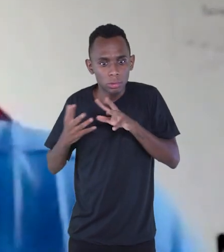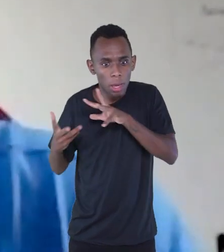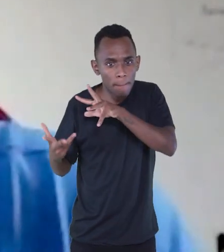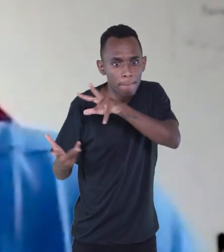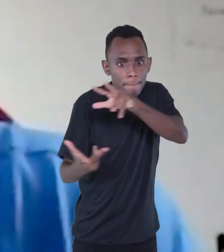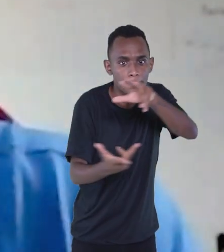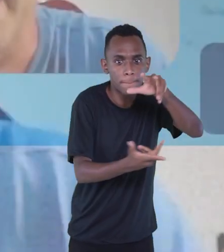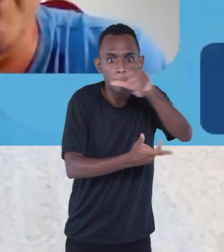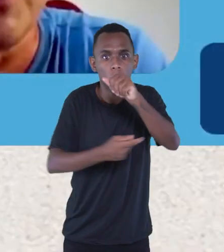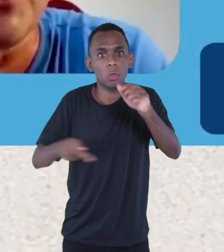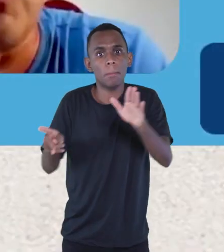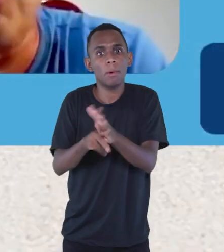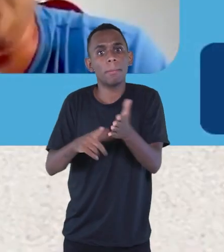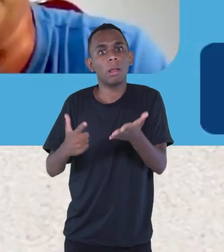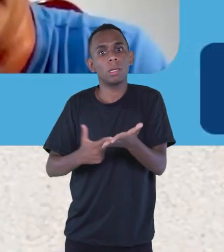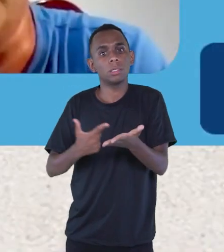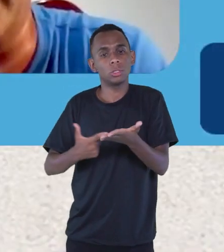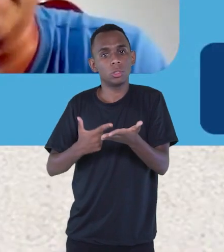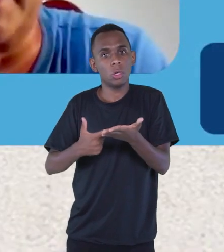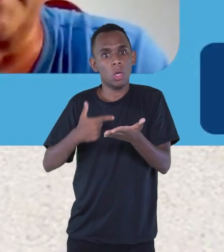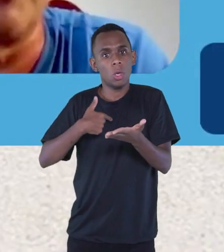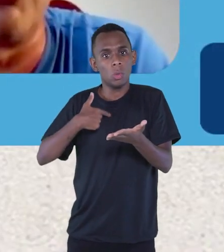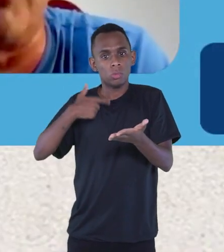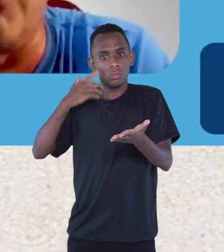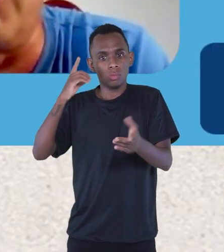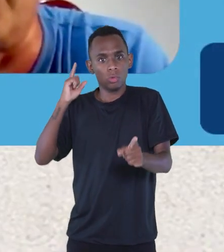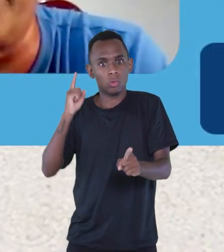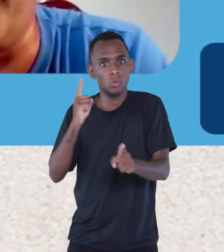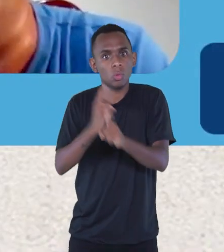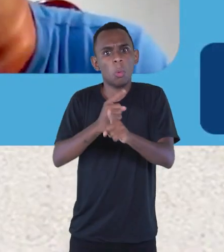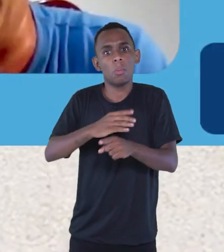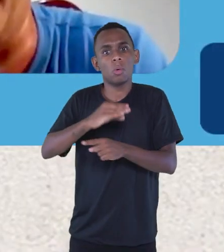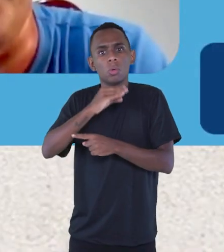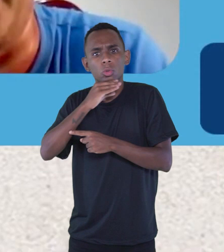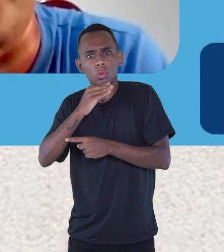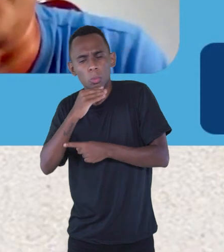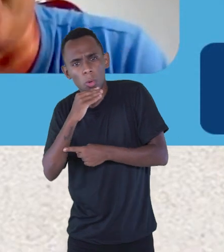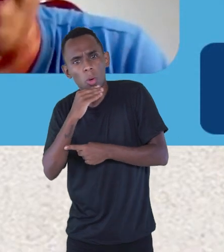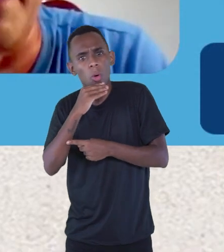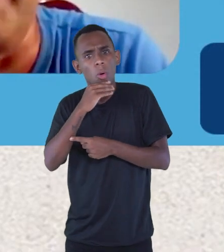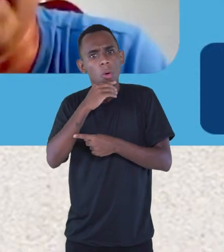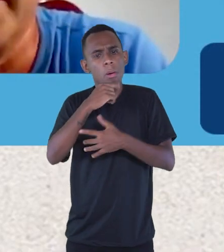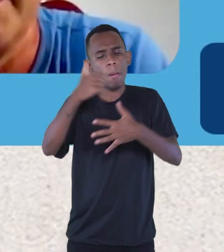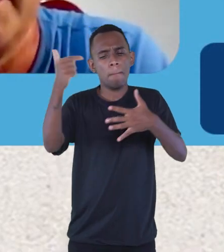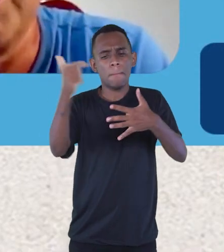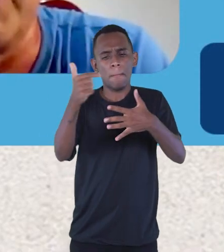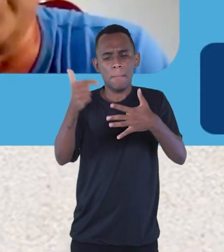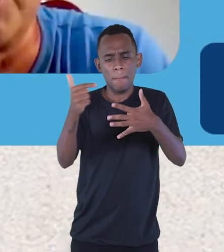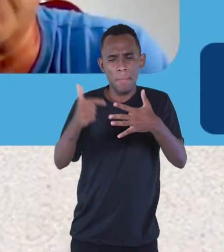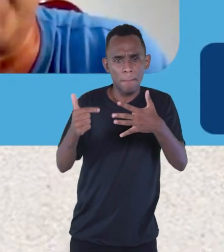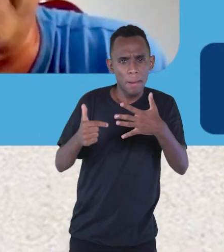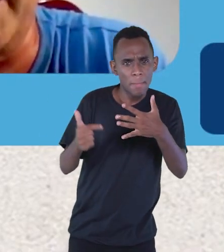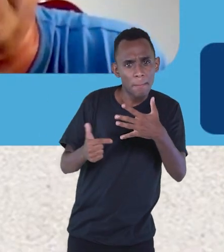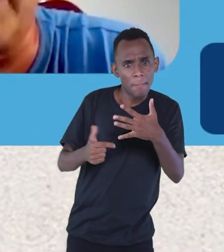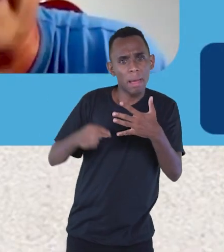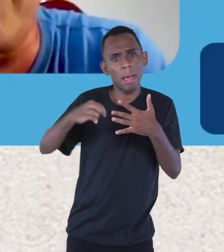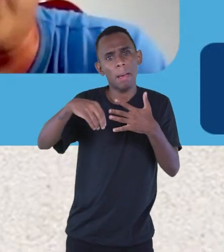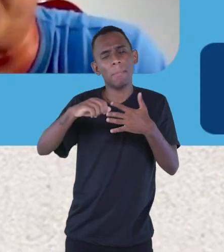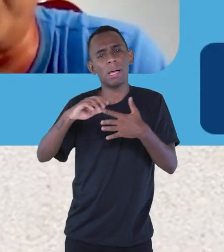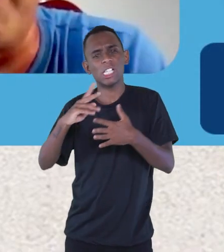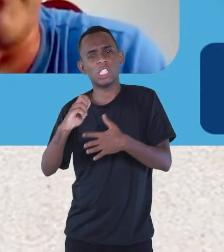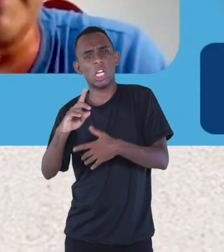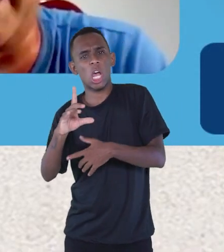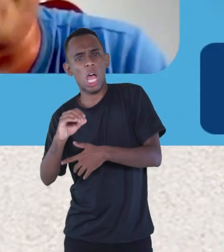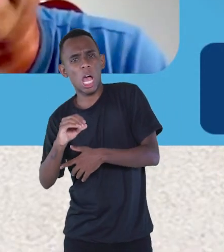literatura. Aí eu descubro Machado de Assis, Drummond, Ferreira Goulart. Me lembro bem de quando eu descobri Ferreira